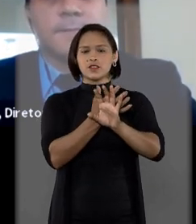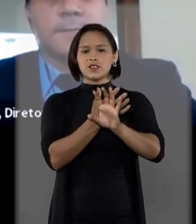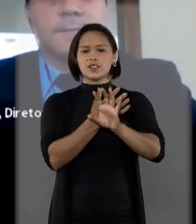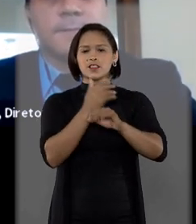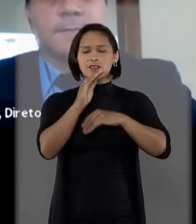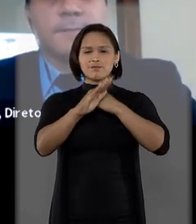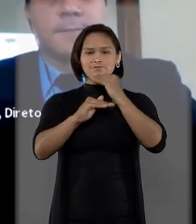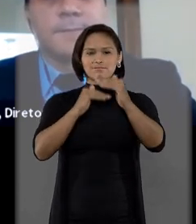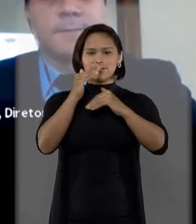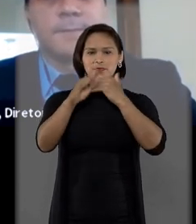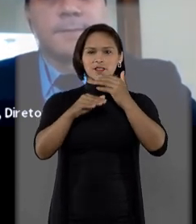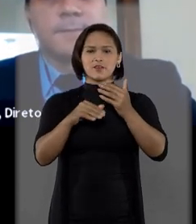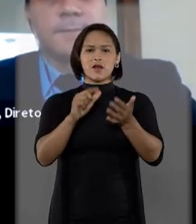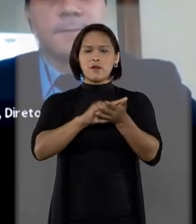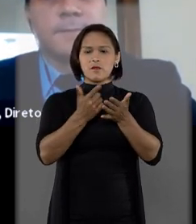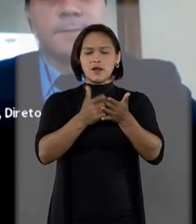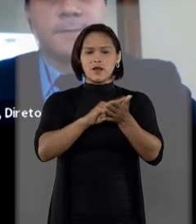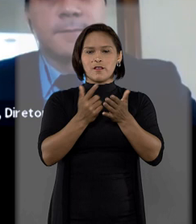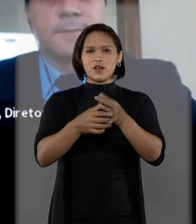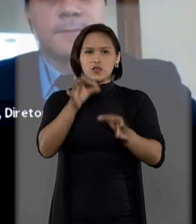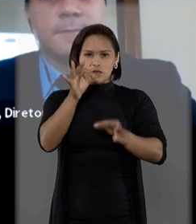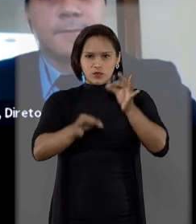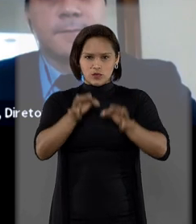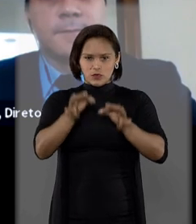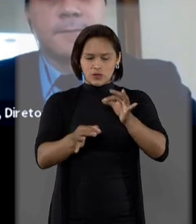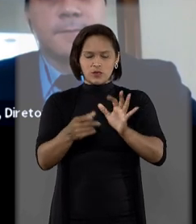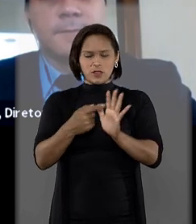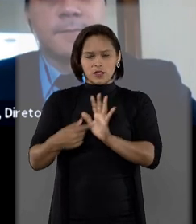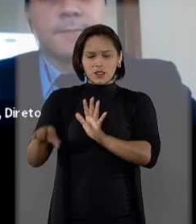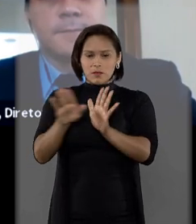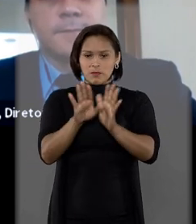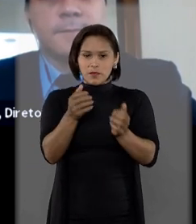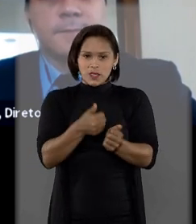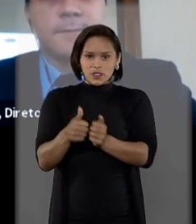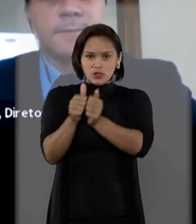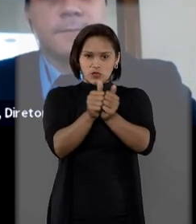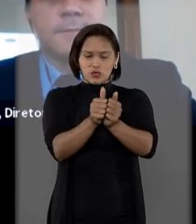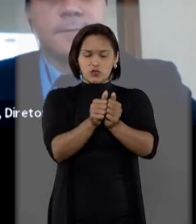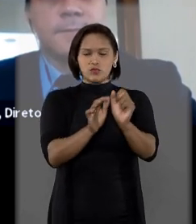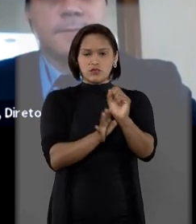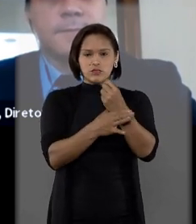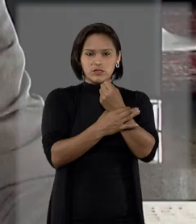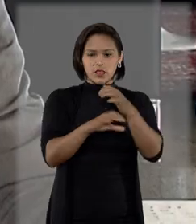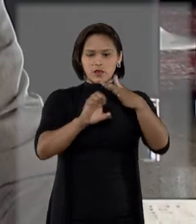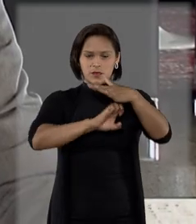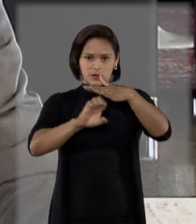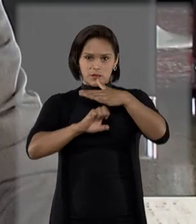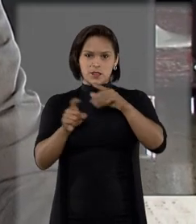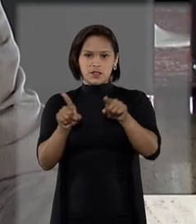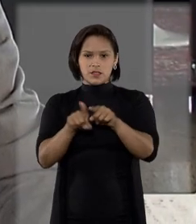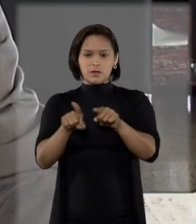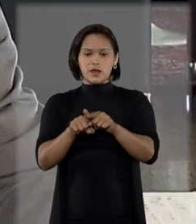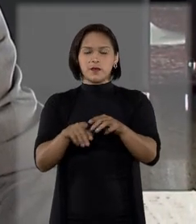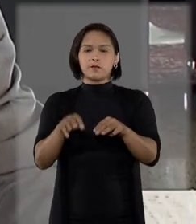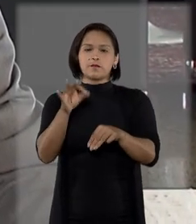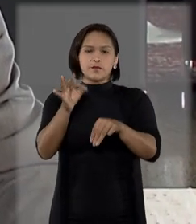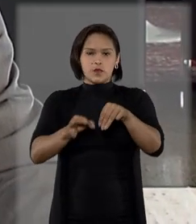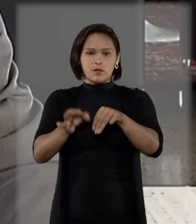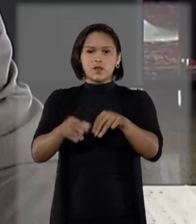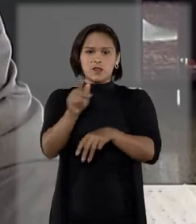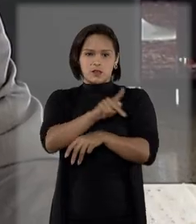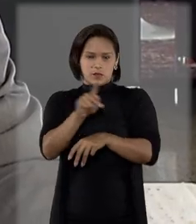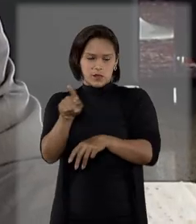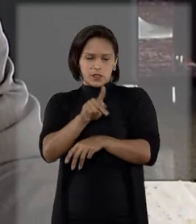desenvolvido pela revista Justiça e Cidadania em parceria com a Confederação Nacional das Seguradoras. O presidente do Superior